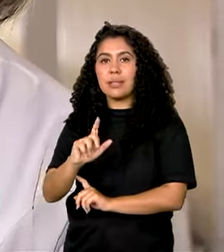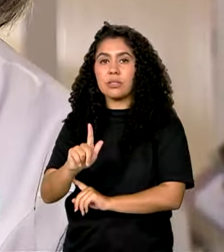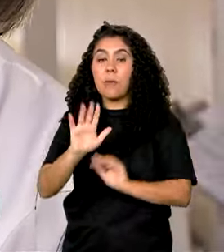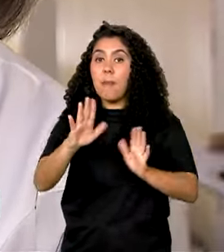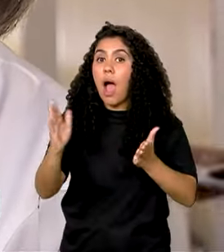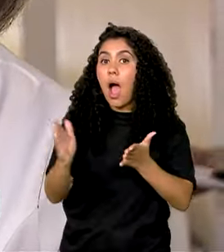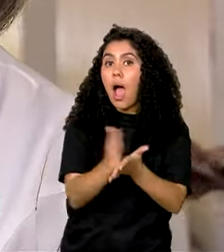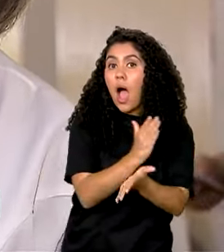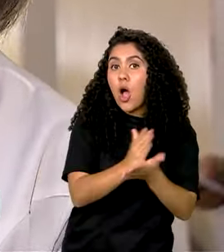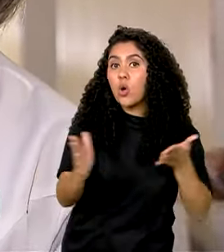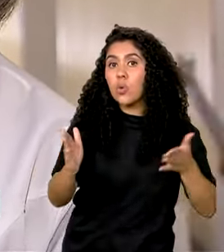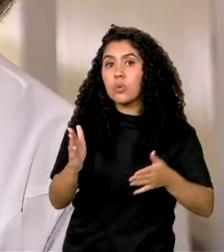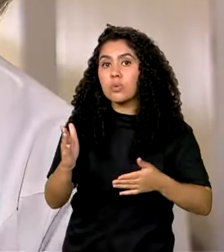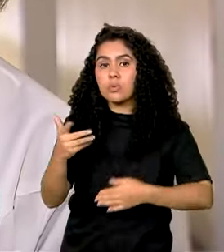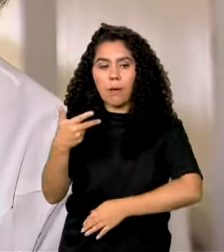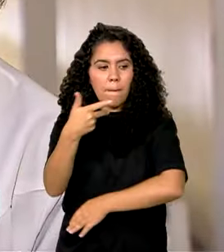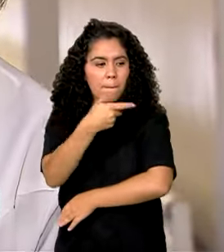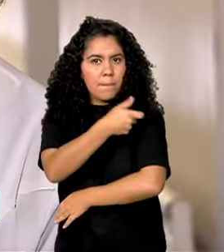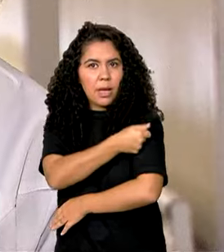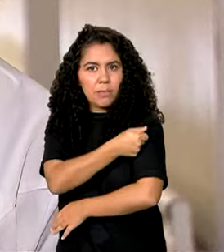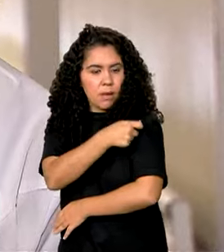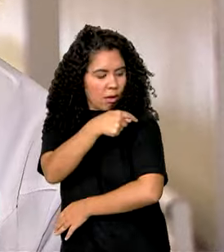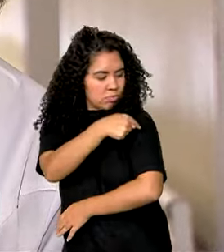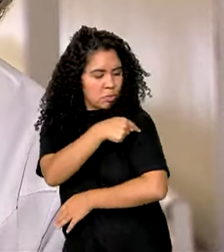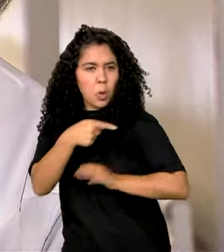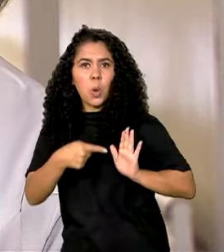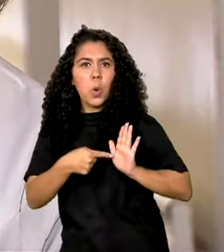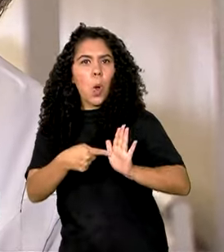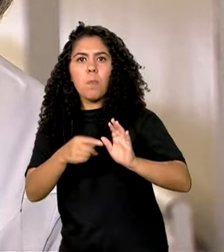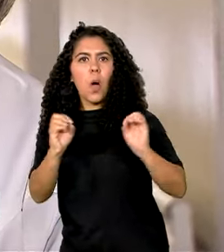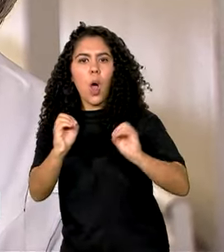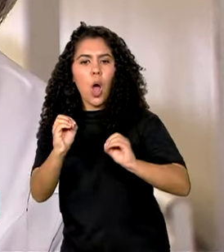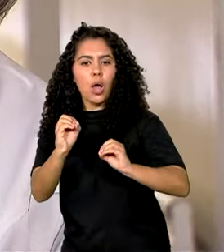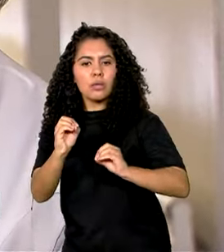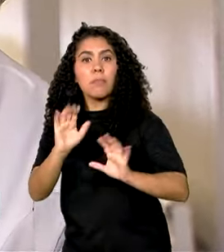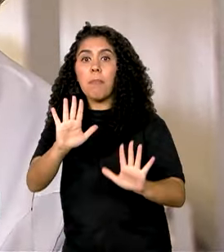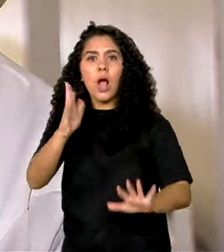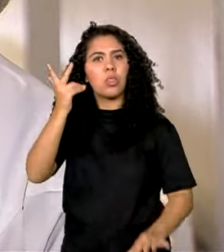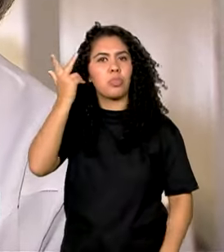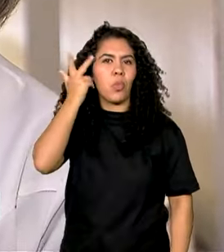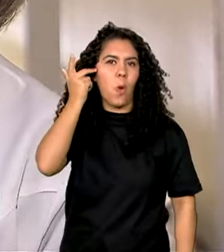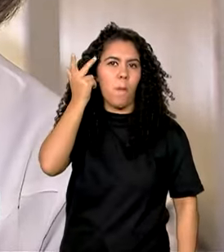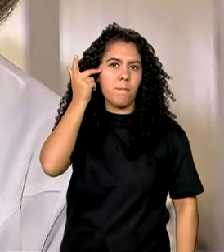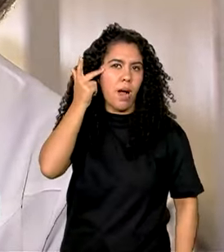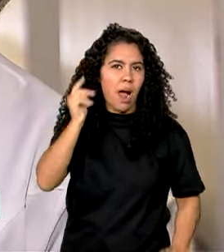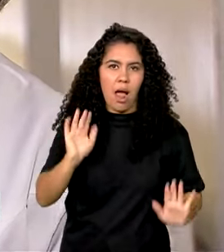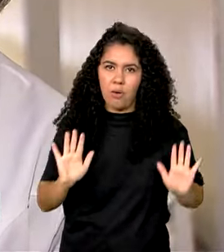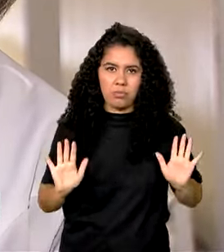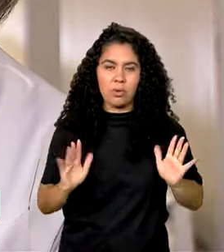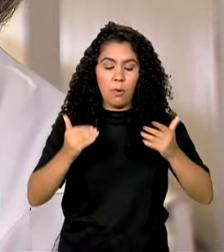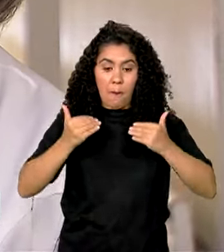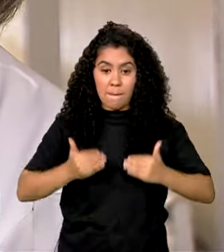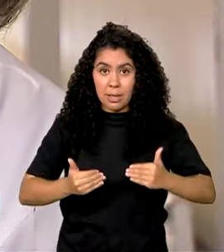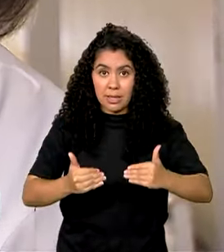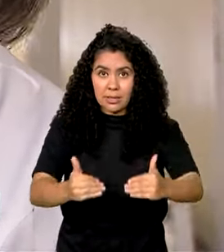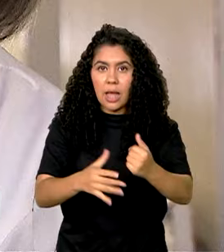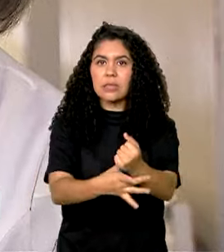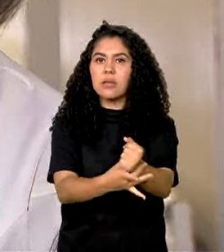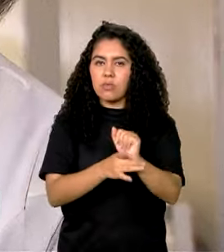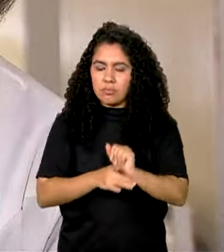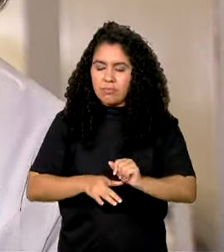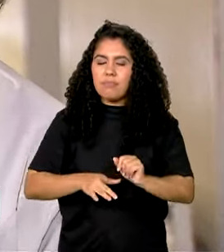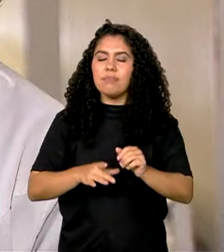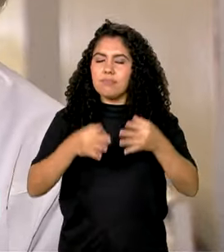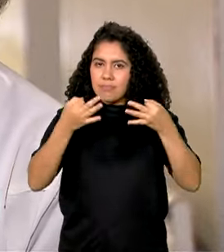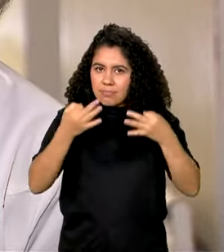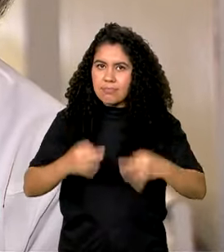tomam a vacina e não acontece essa reação e é considerado normal também. o Ministério da Saúde garante que esse